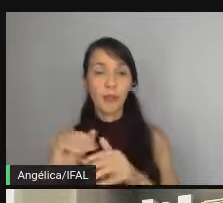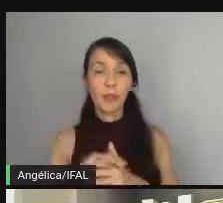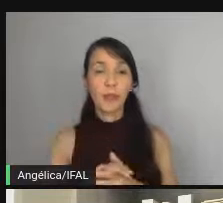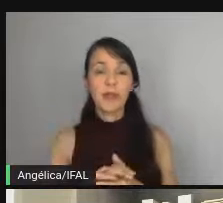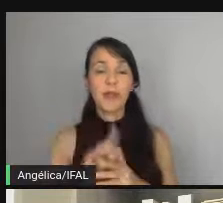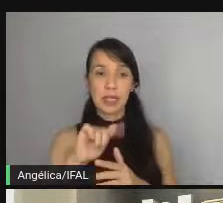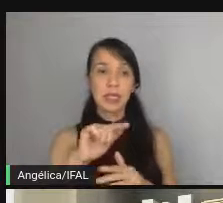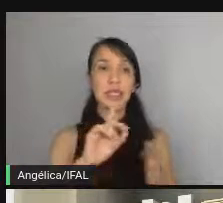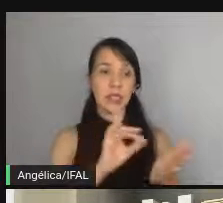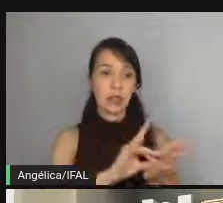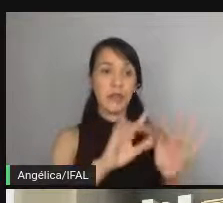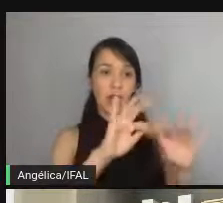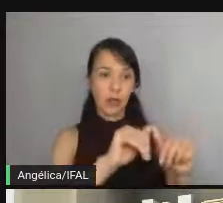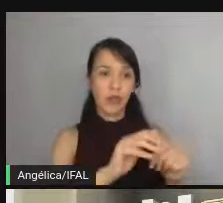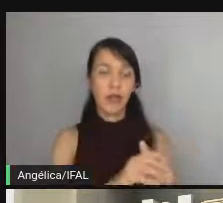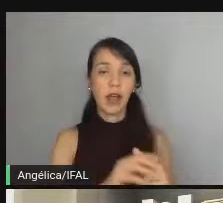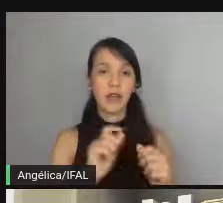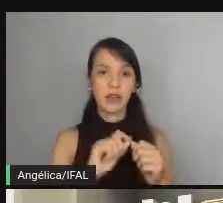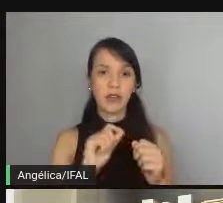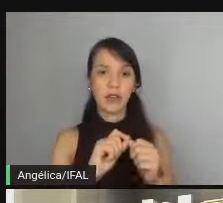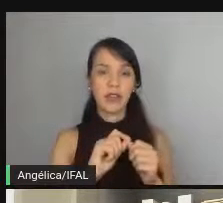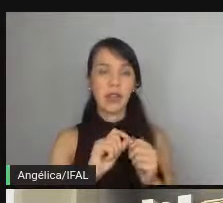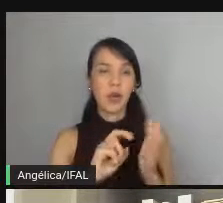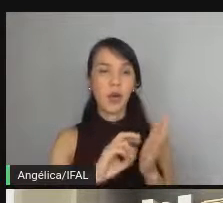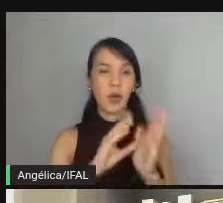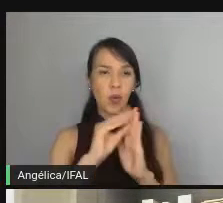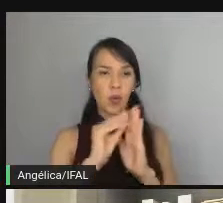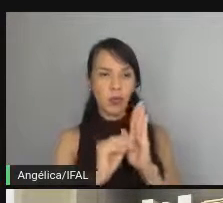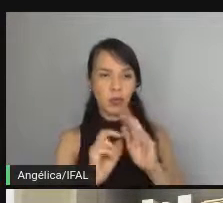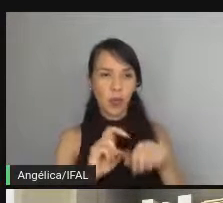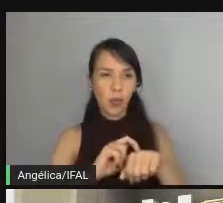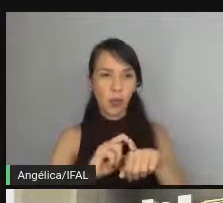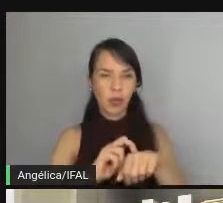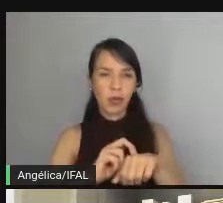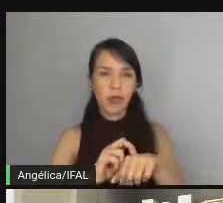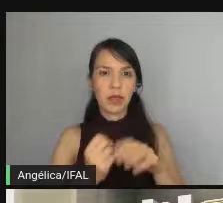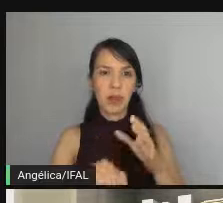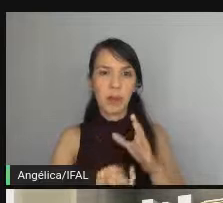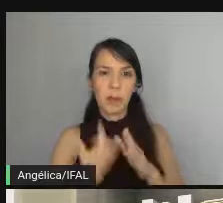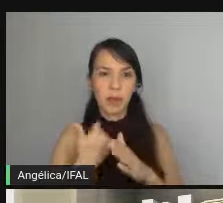então pra gente fazer compilar a gente precisa primeiro criar